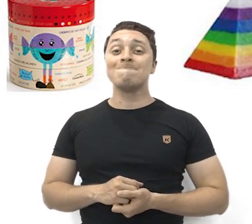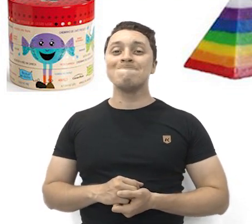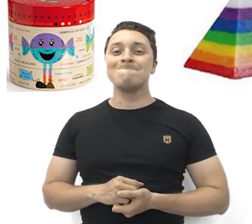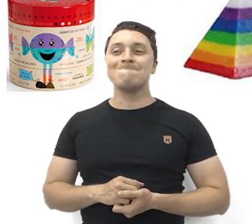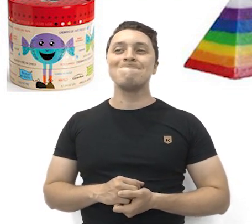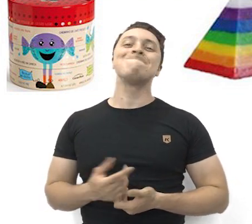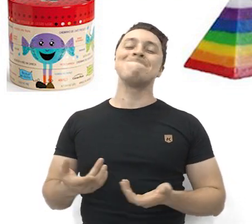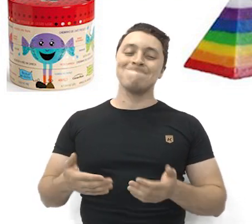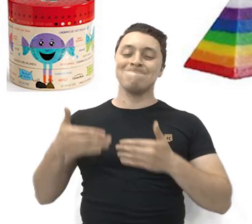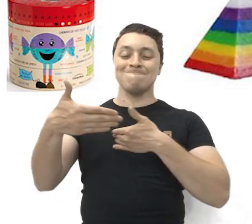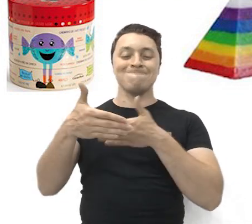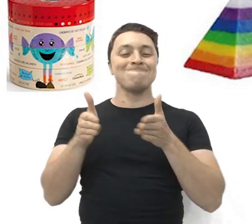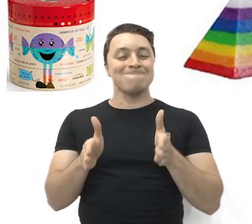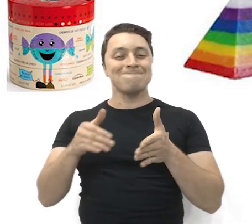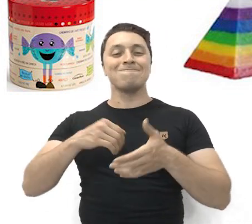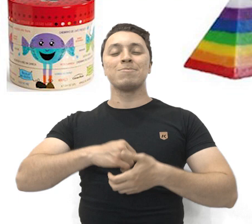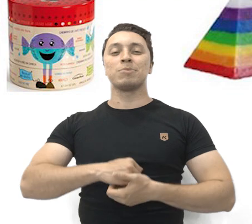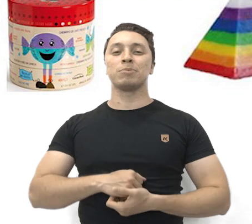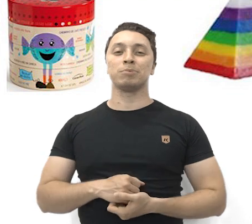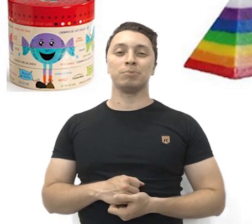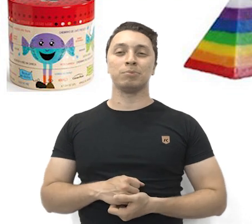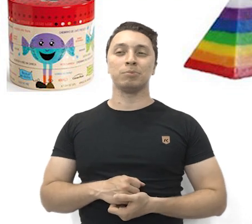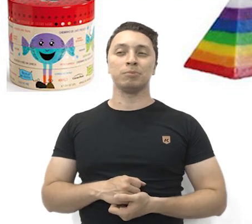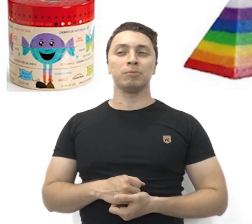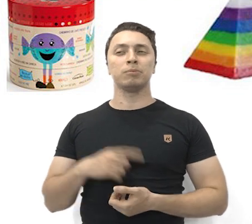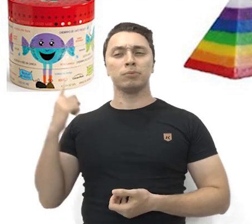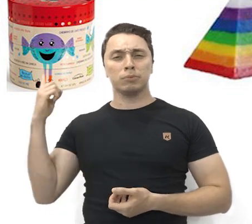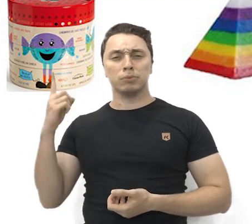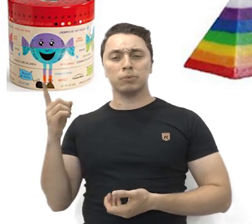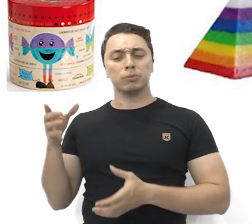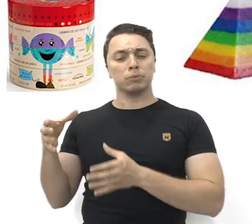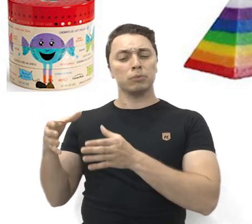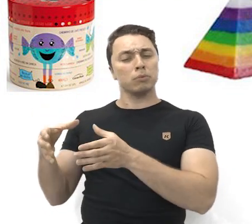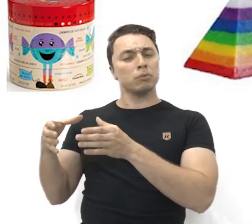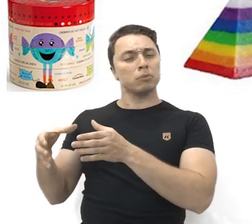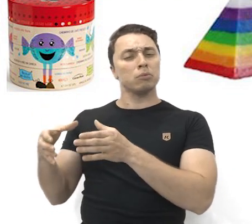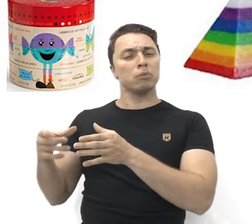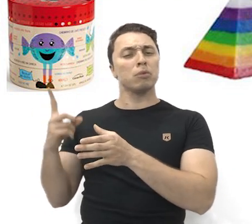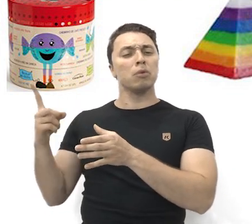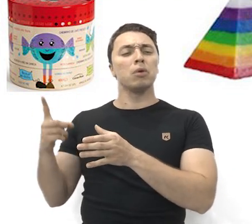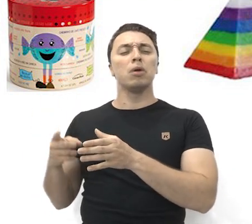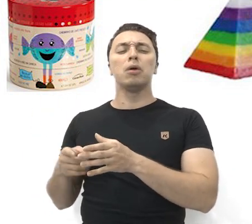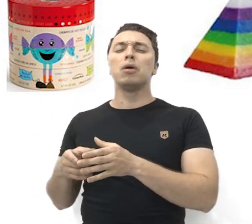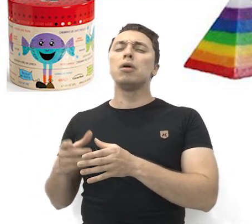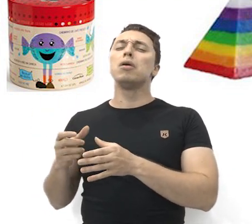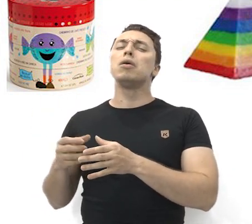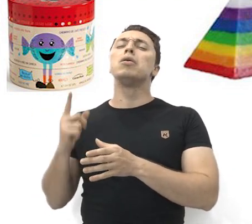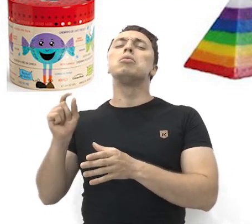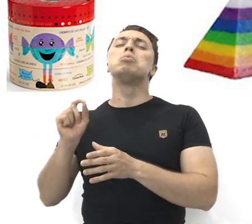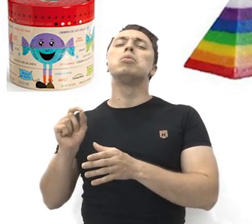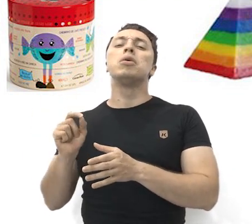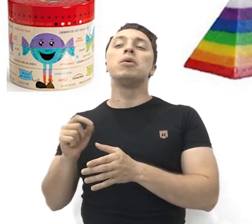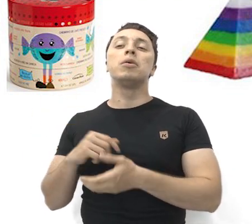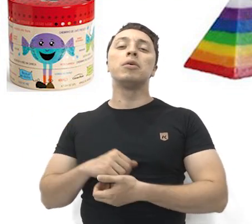O cubo. E essa latinha, qual seria? O